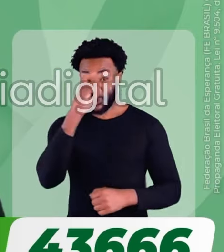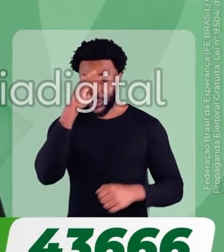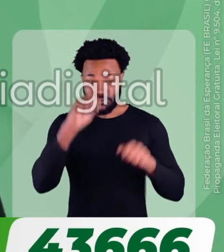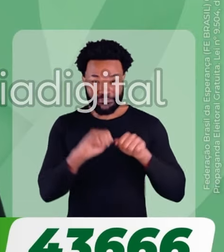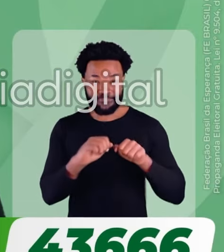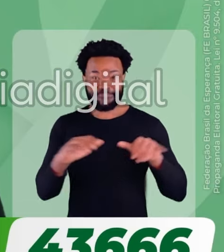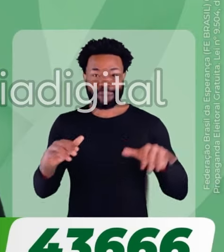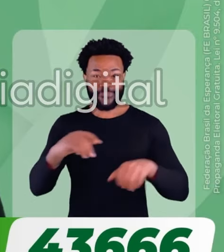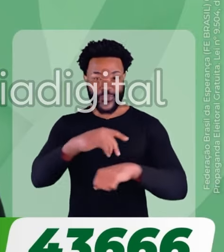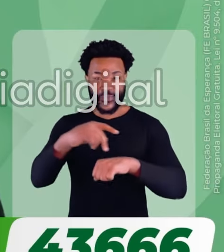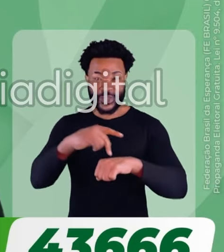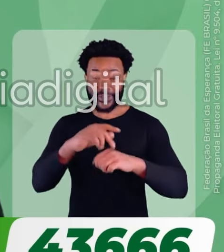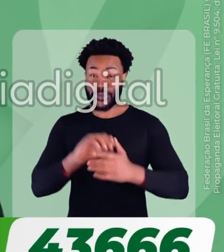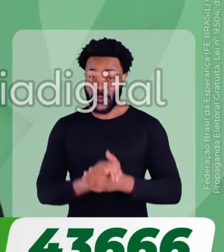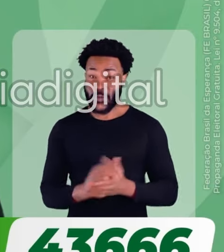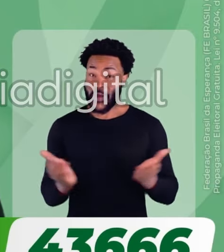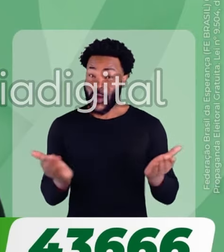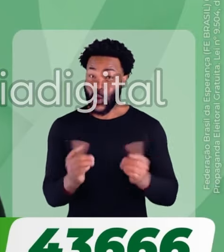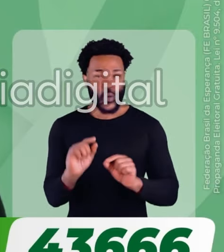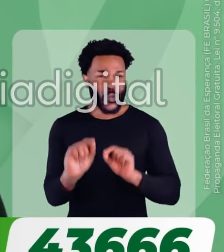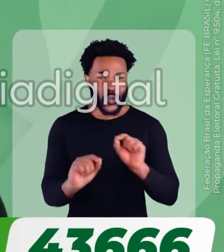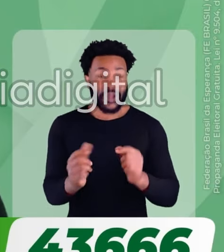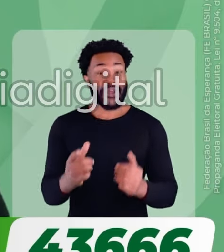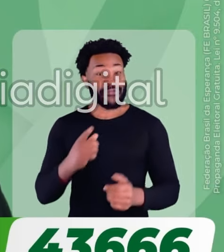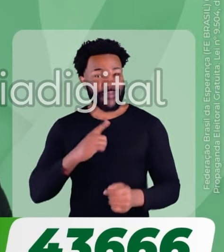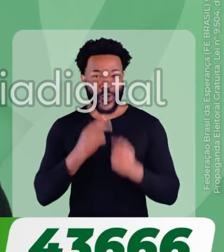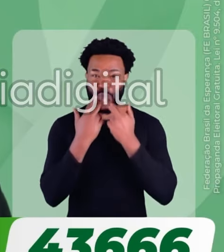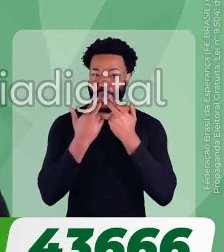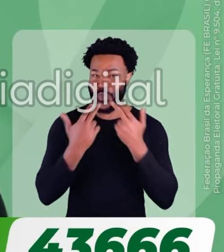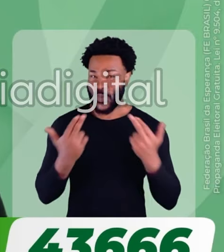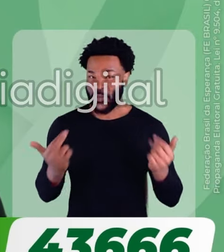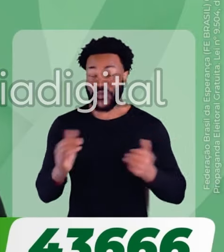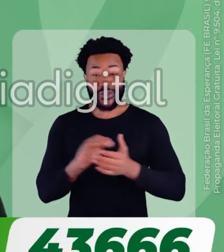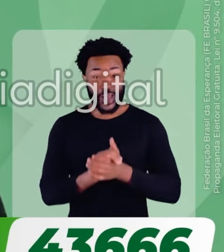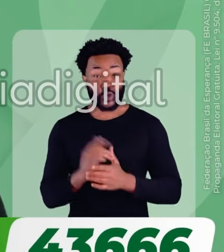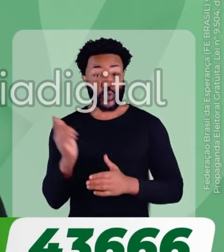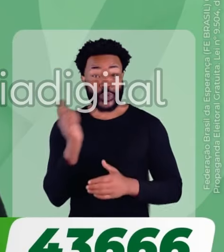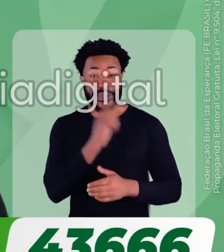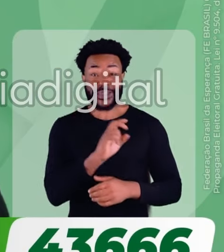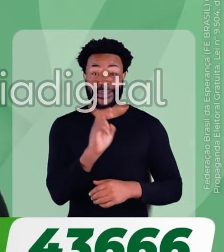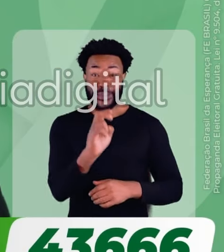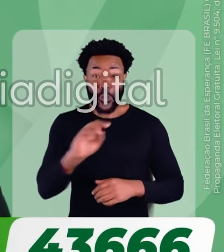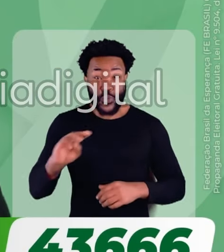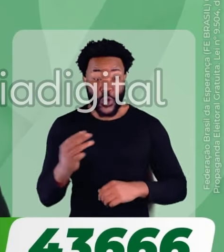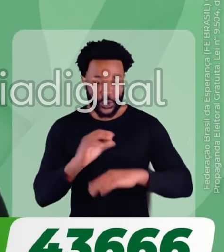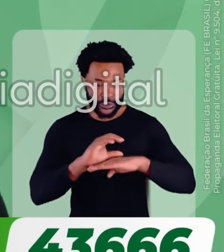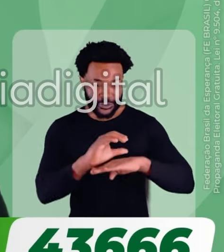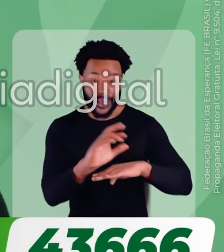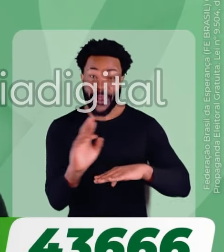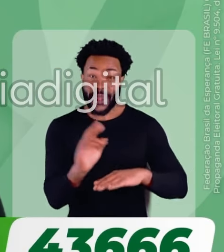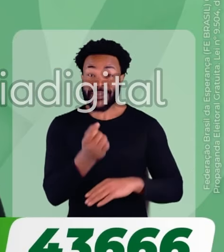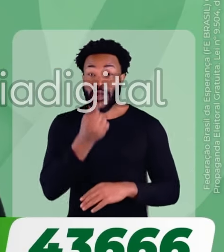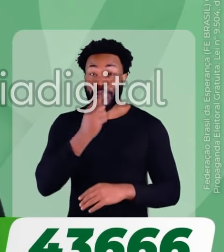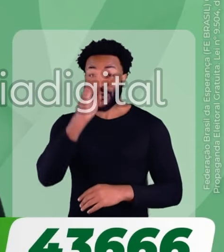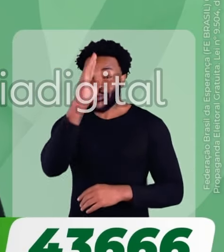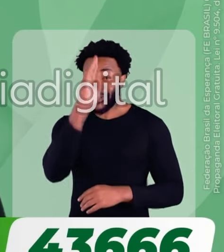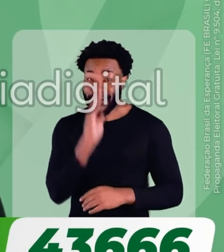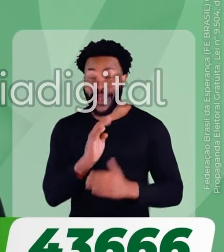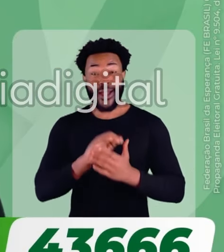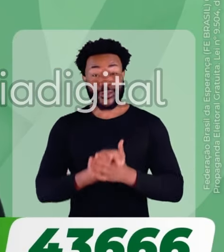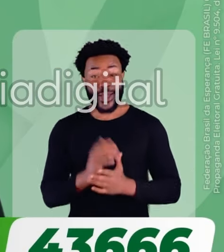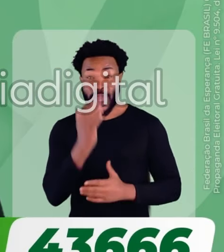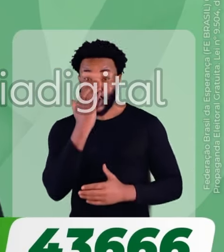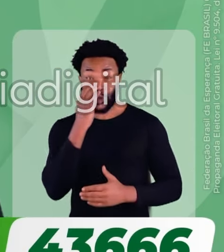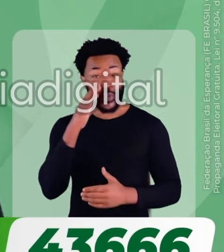espalhados por todo o país. E agora, temos uma grande novidade. Conseguimos 5 milhões de reais em remédio de